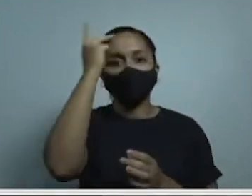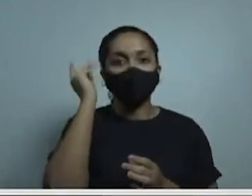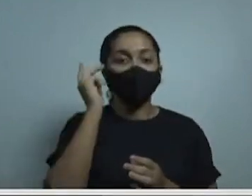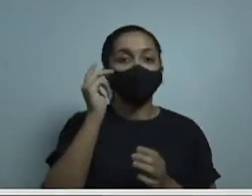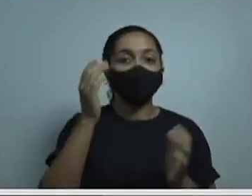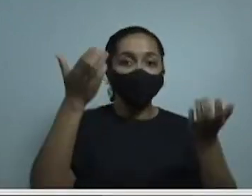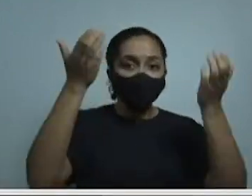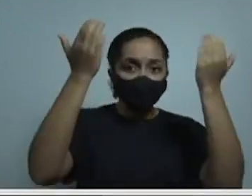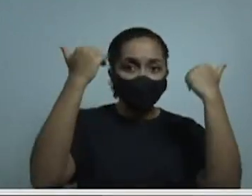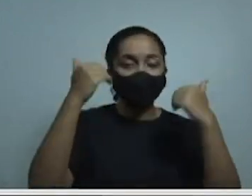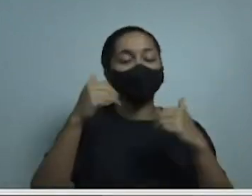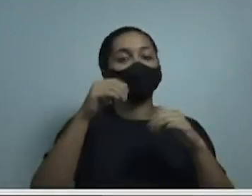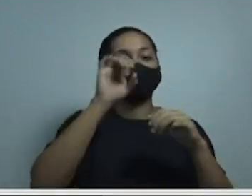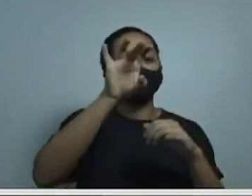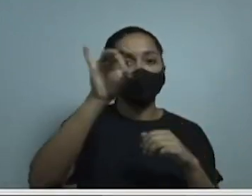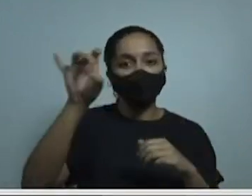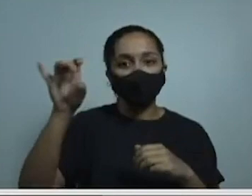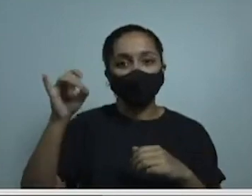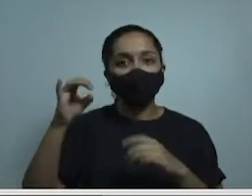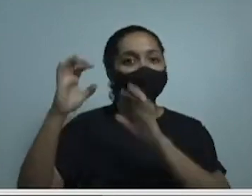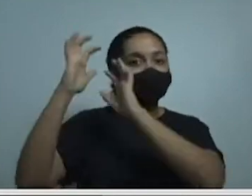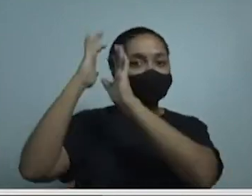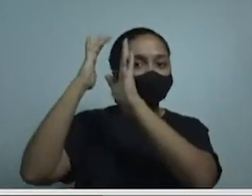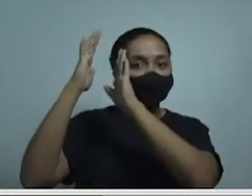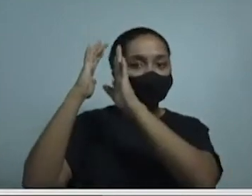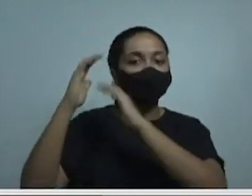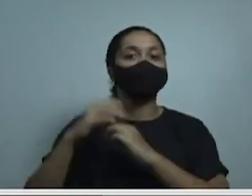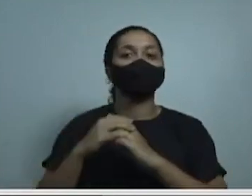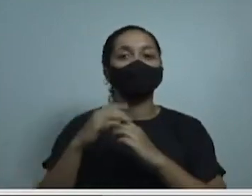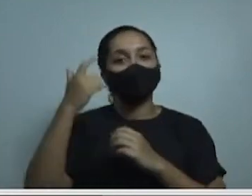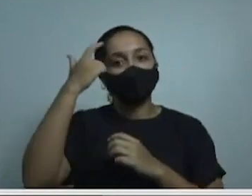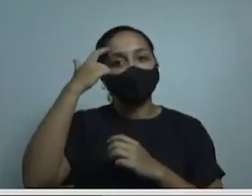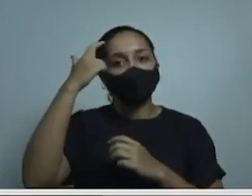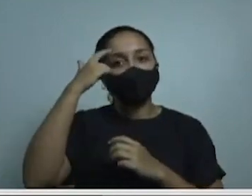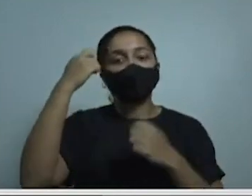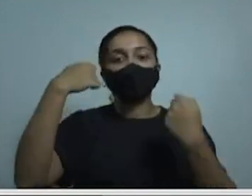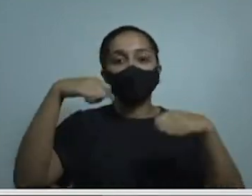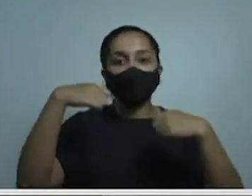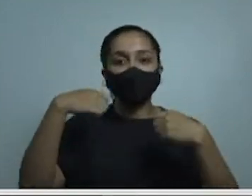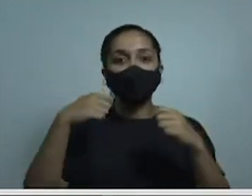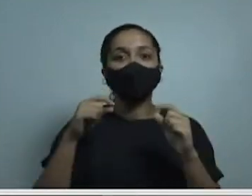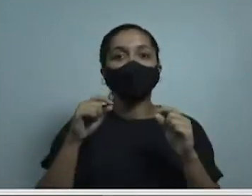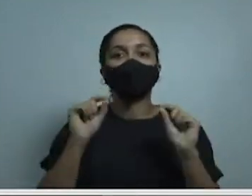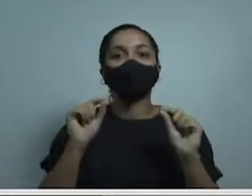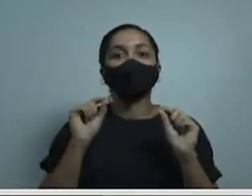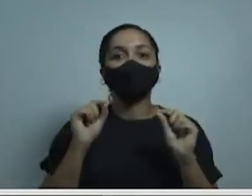gestor. Cada um brasileiro tem que se conscientizar do seu papel.